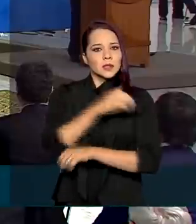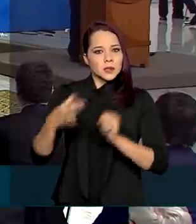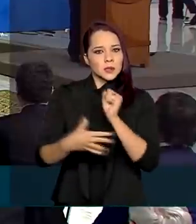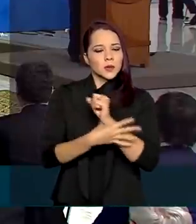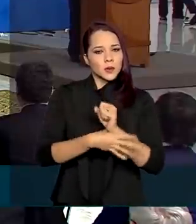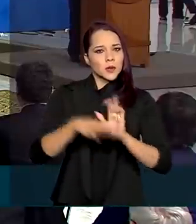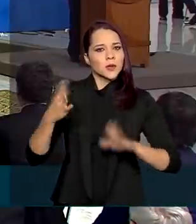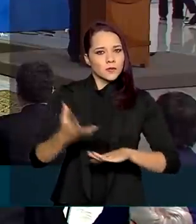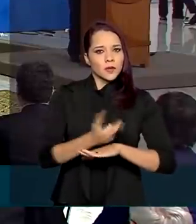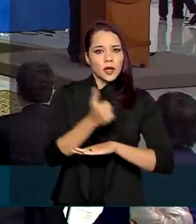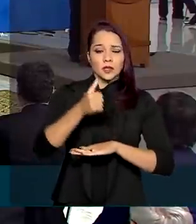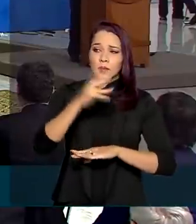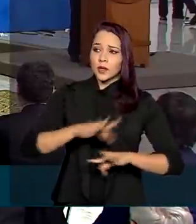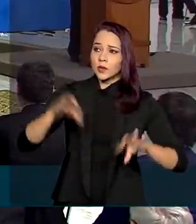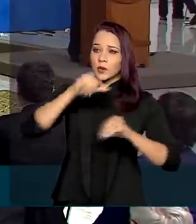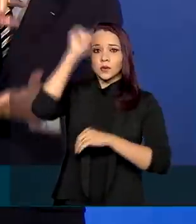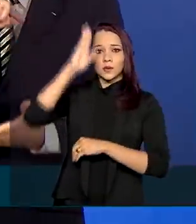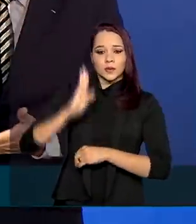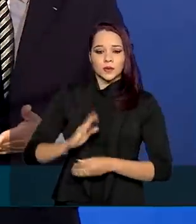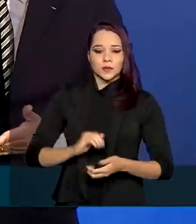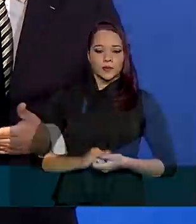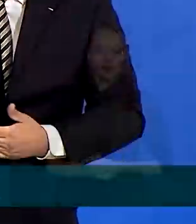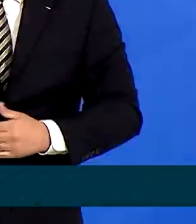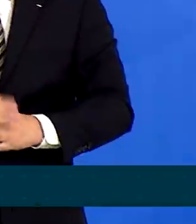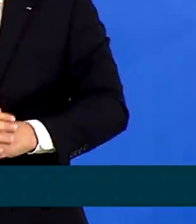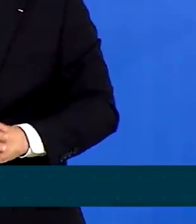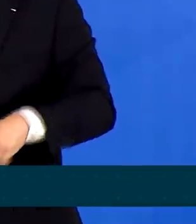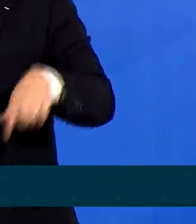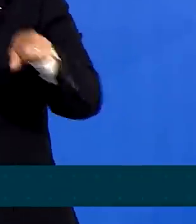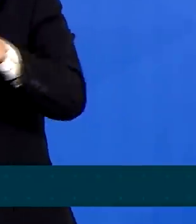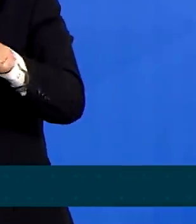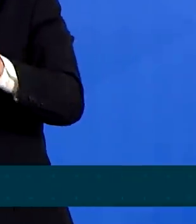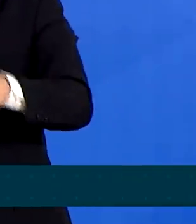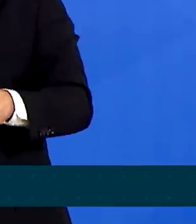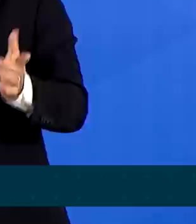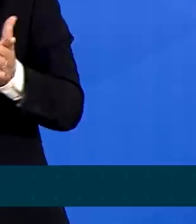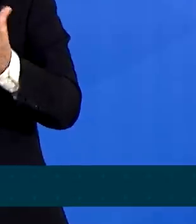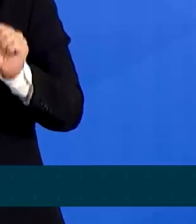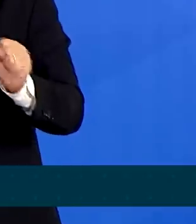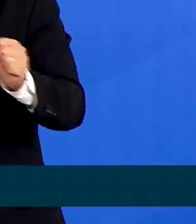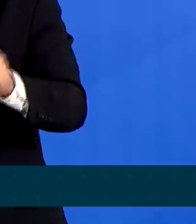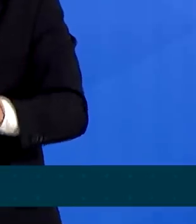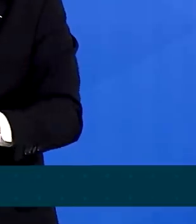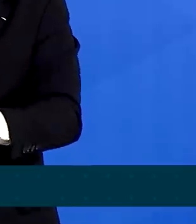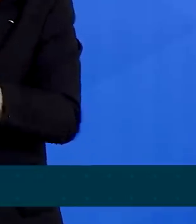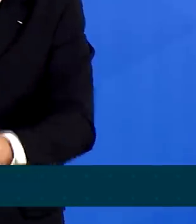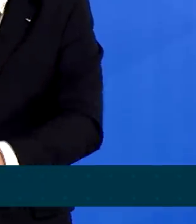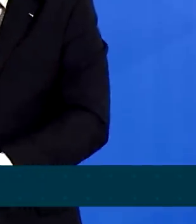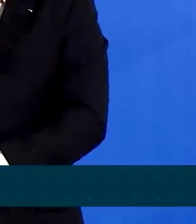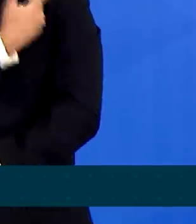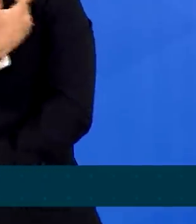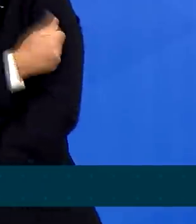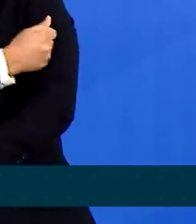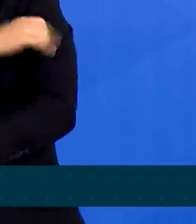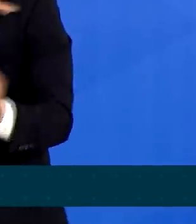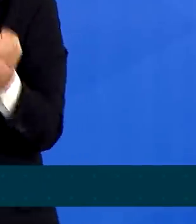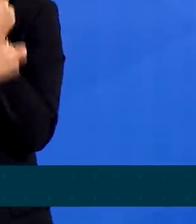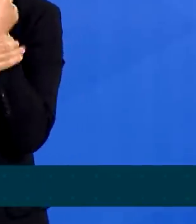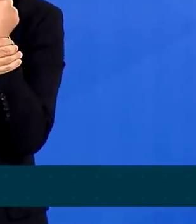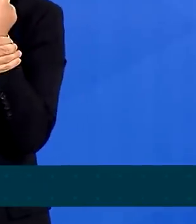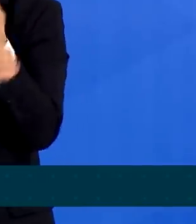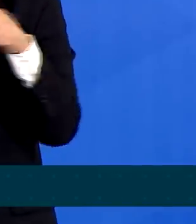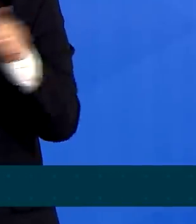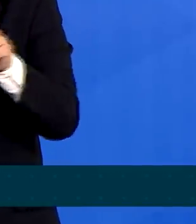eficaz para todos os brasileiros. Não medimos esforços na busca da vacina. Uma vacina segura e